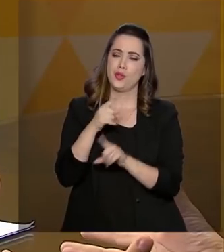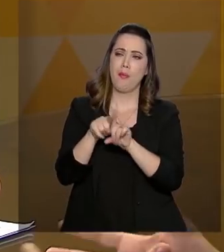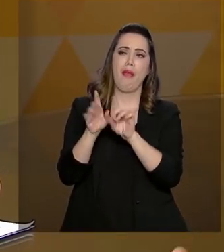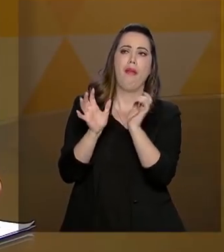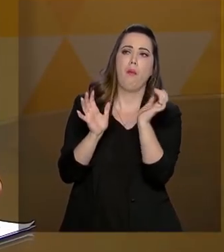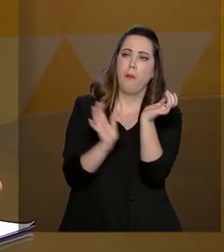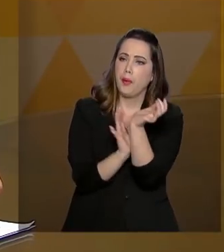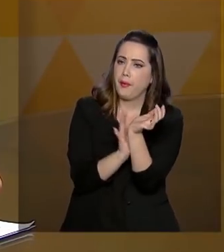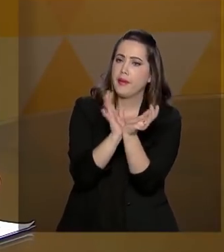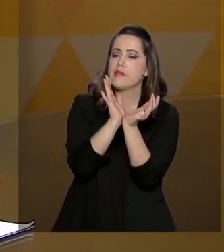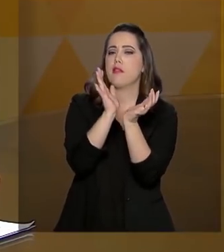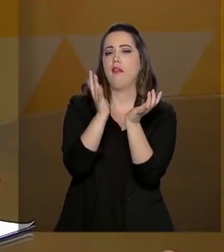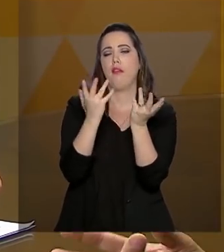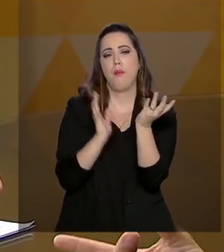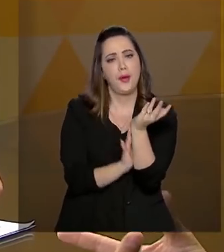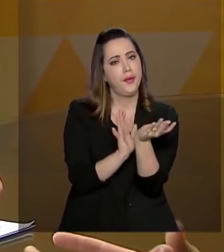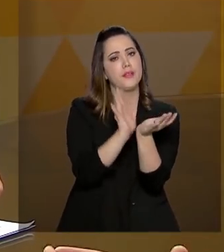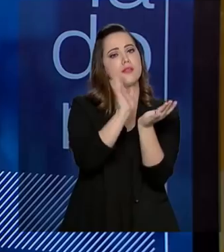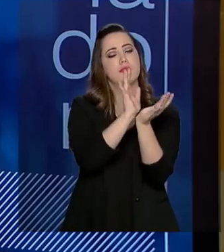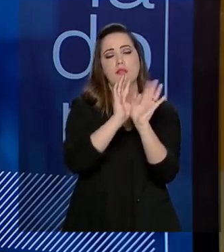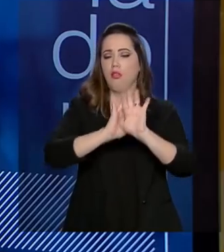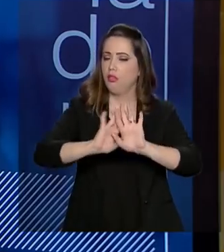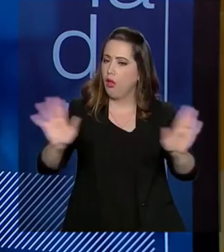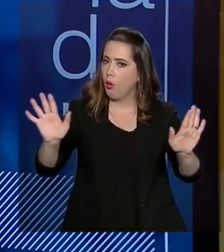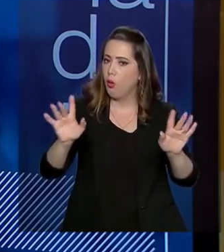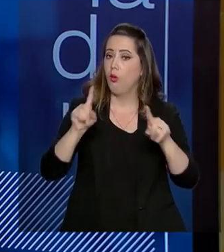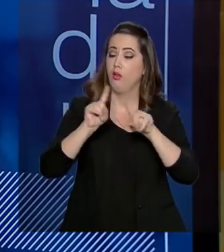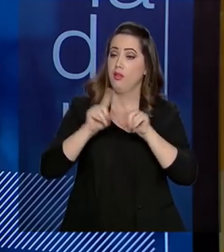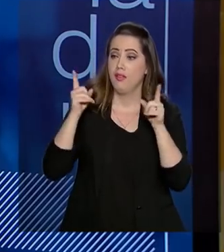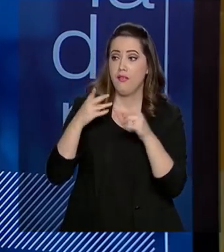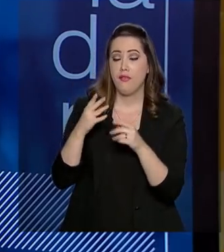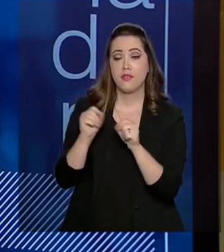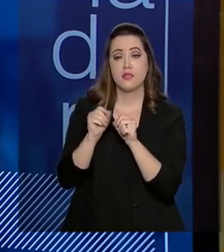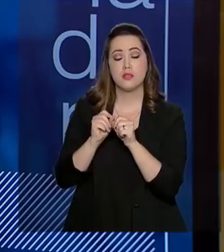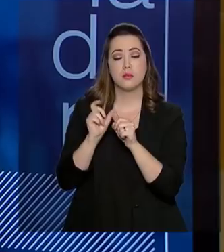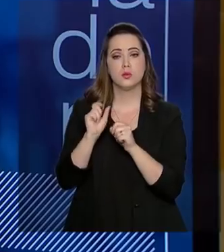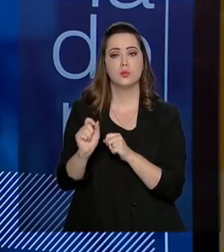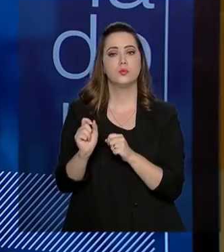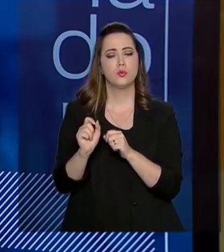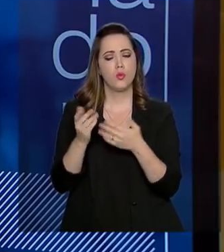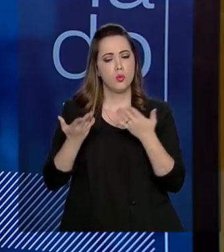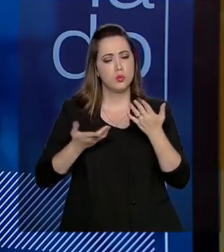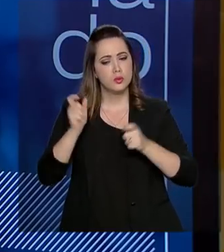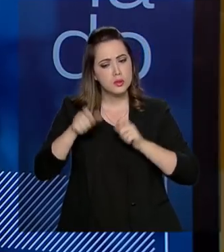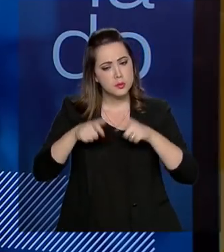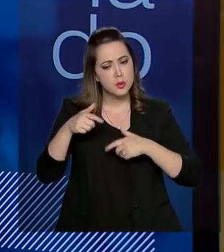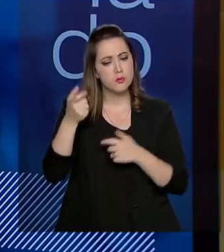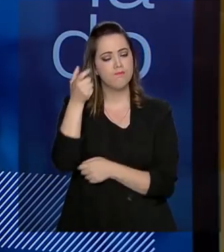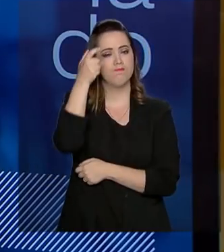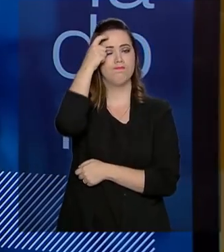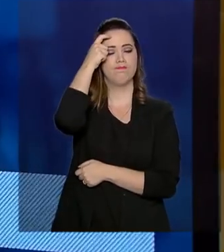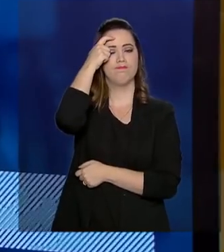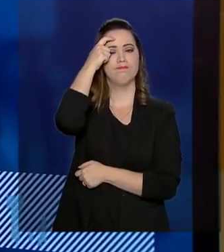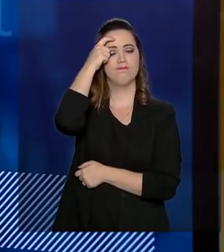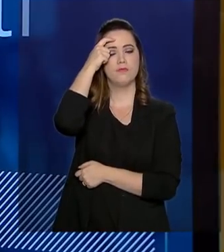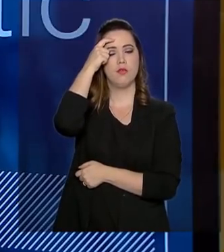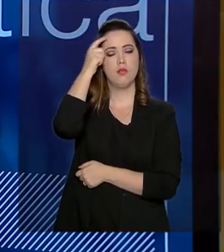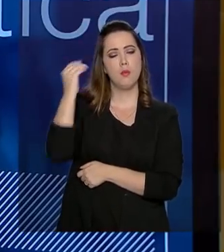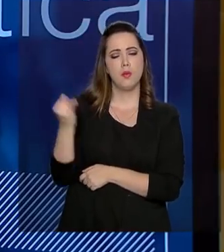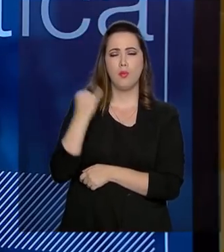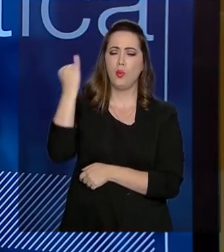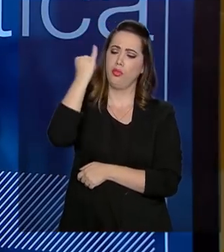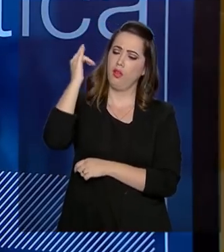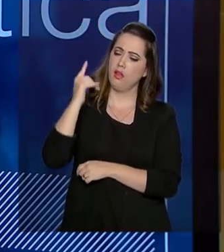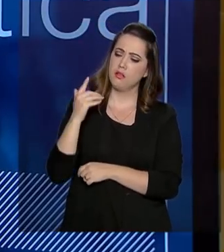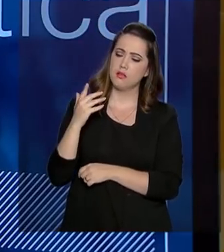criar uma burocracia desnecessária, e quanto mais a gente conseguir fazer com que esses servidores se conscientizem do